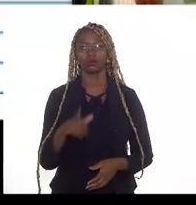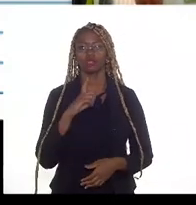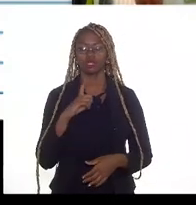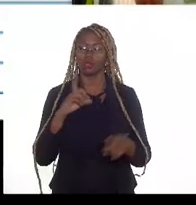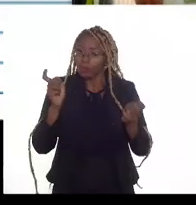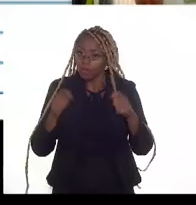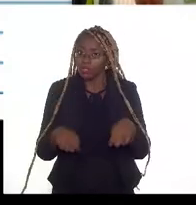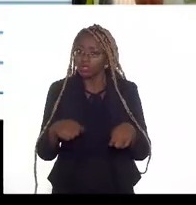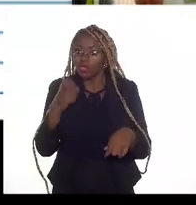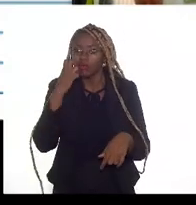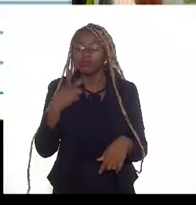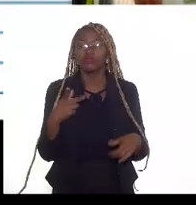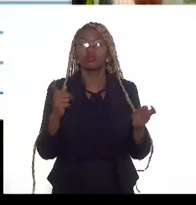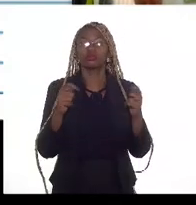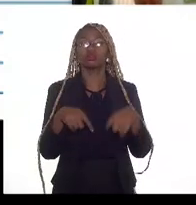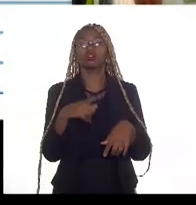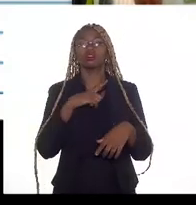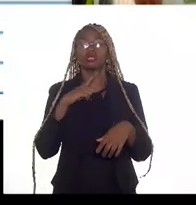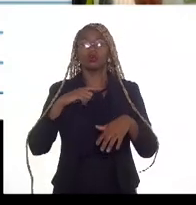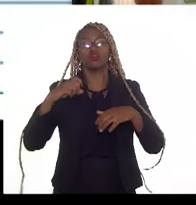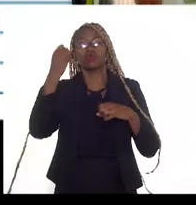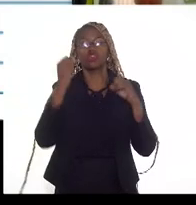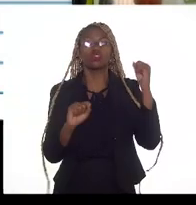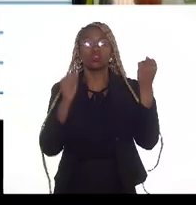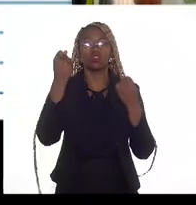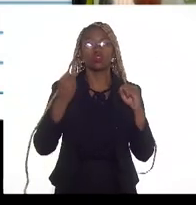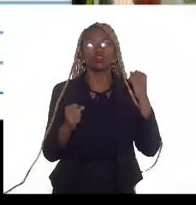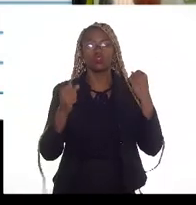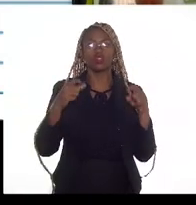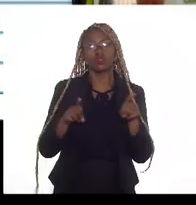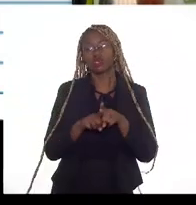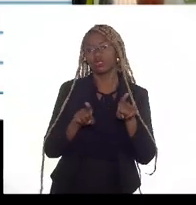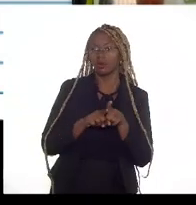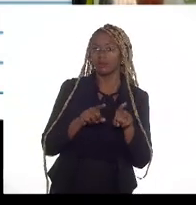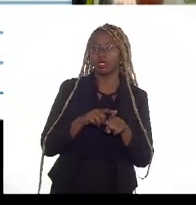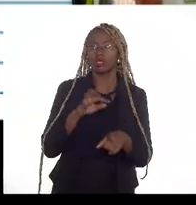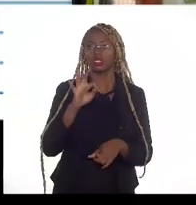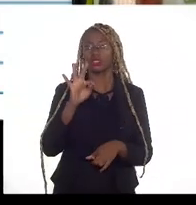potencial tanto no setor industrial quanto no termoelétrico.